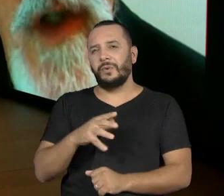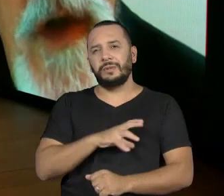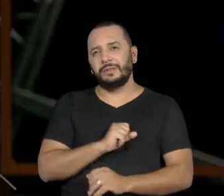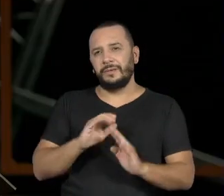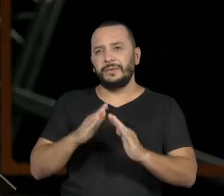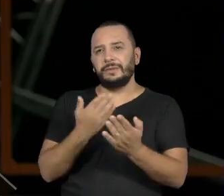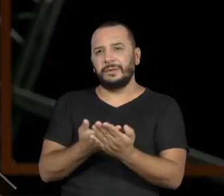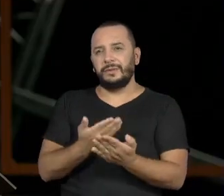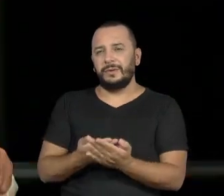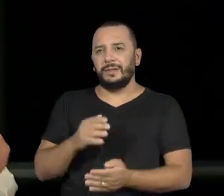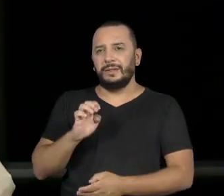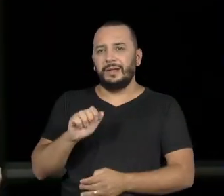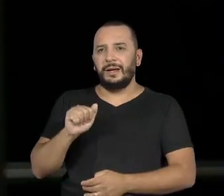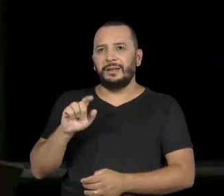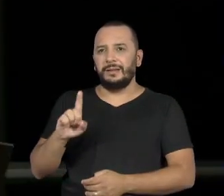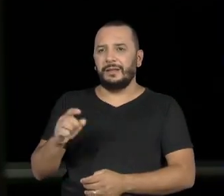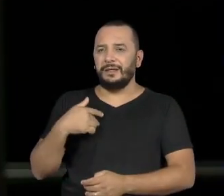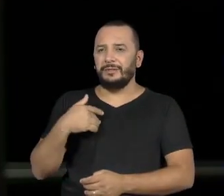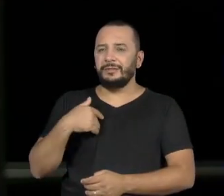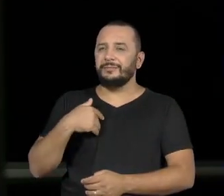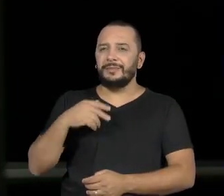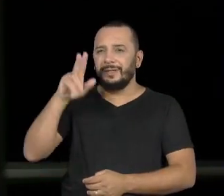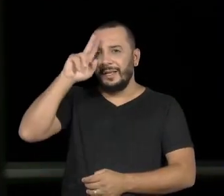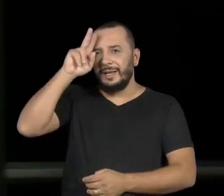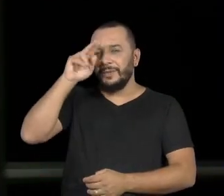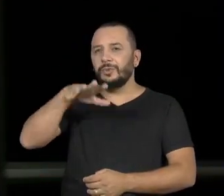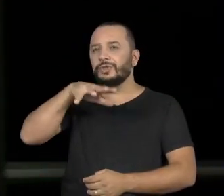Eu sinto até os cheiros, sabe?